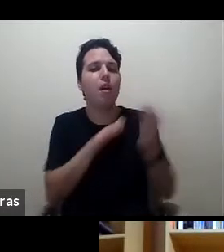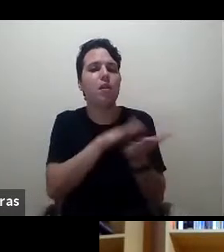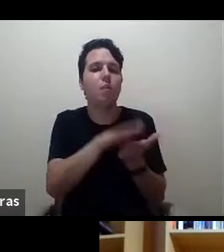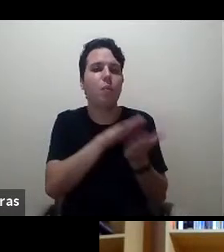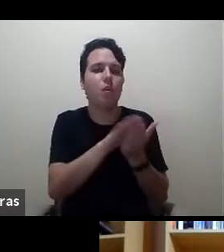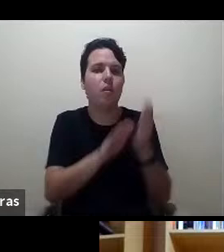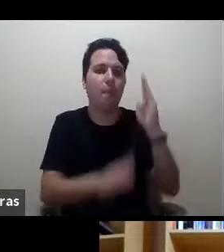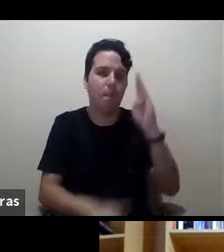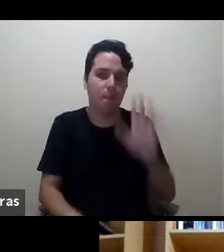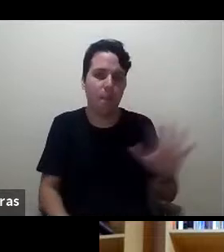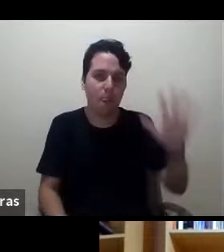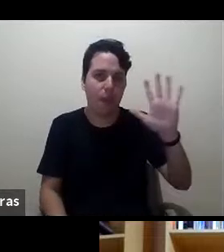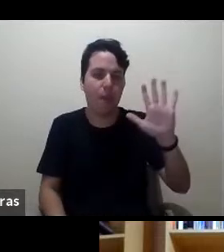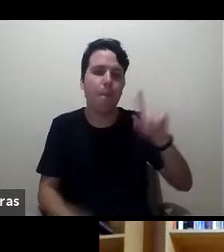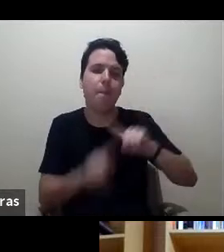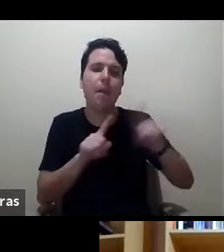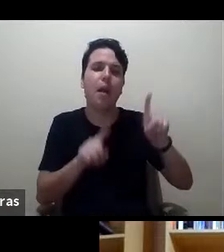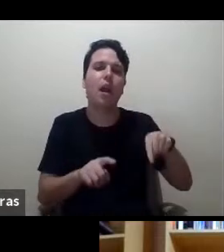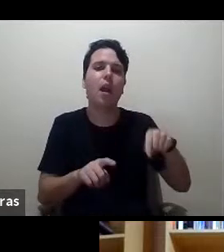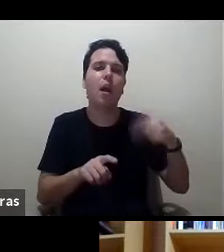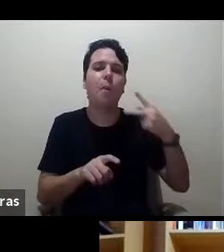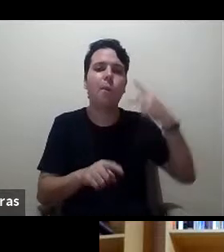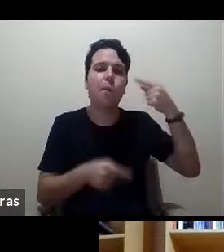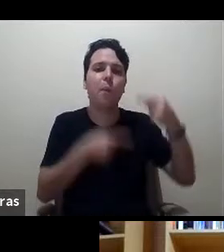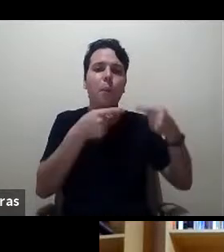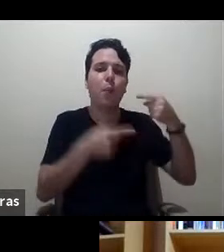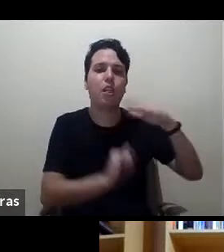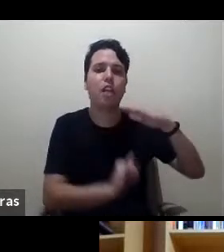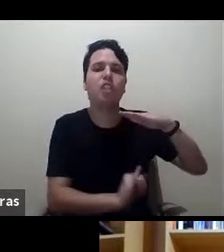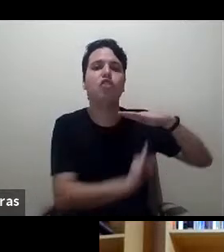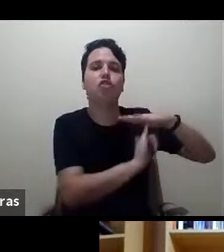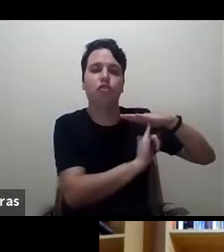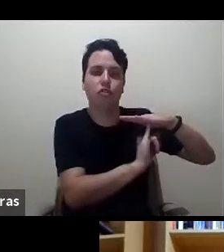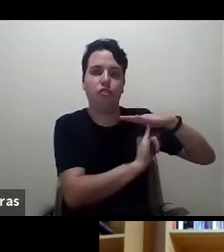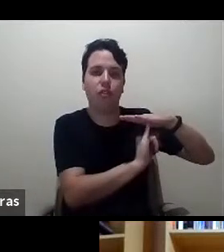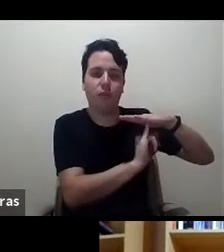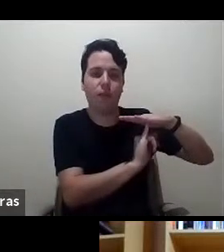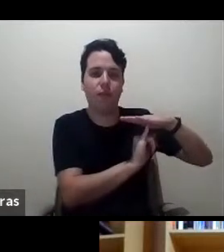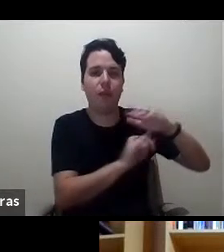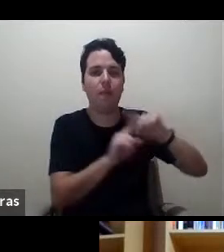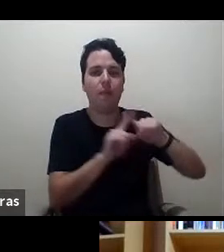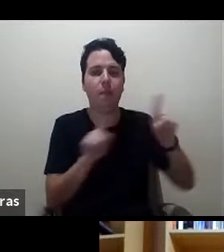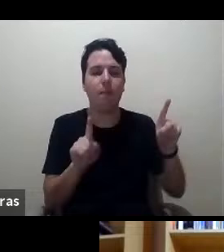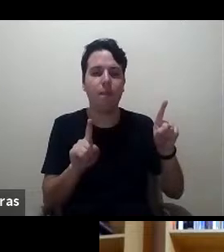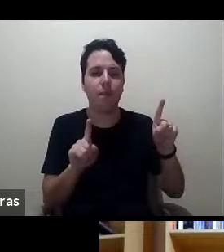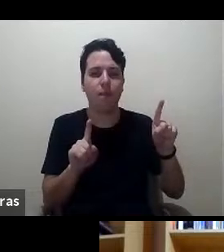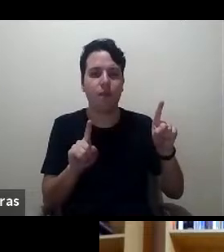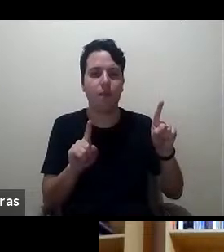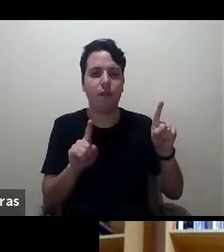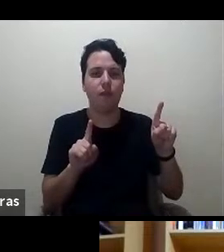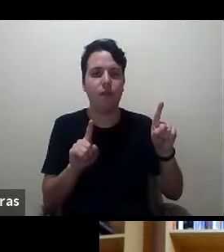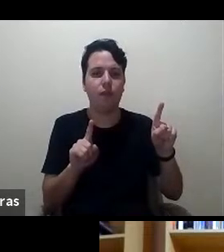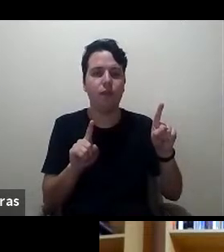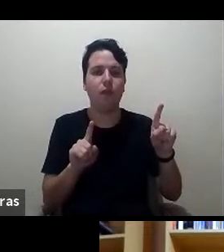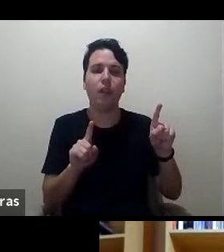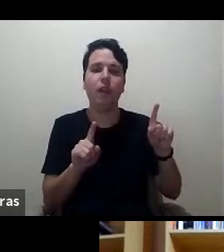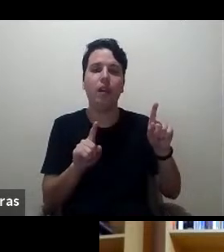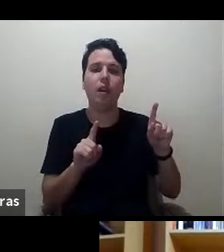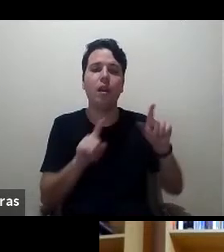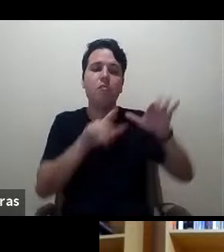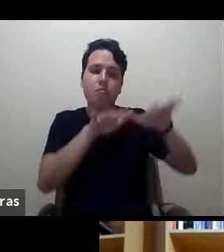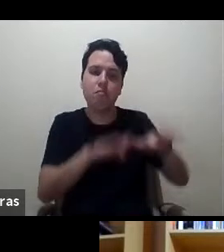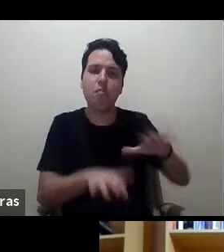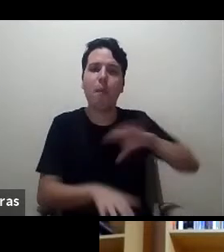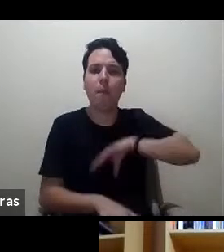Mas isso é como política institucional. Do ponto da revista, escrevam em português e se